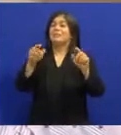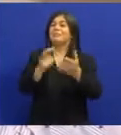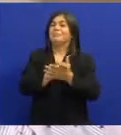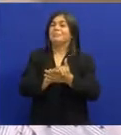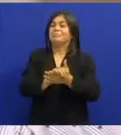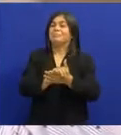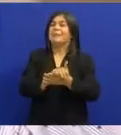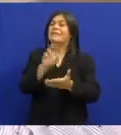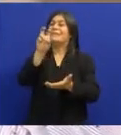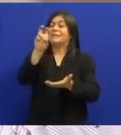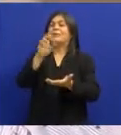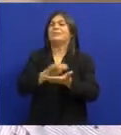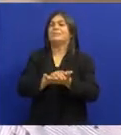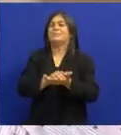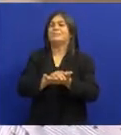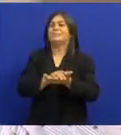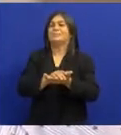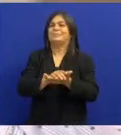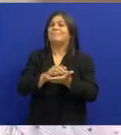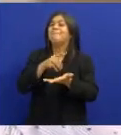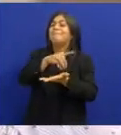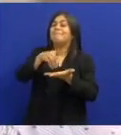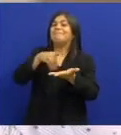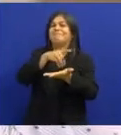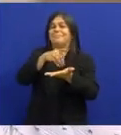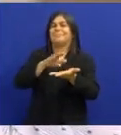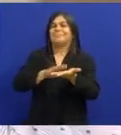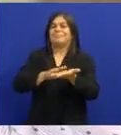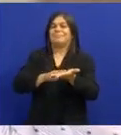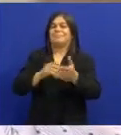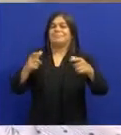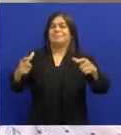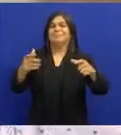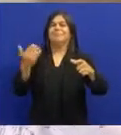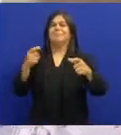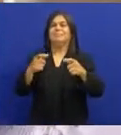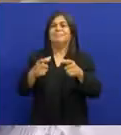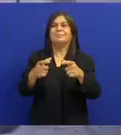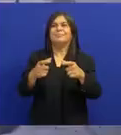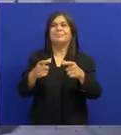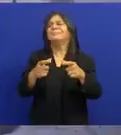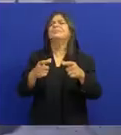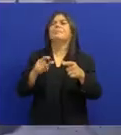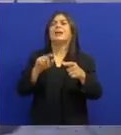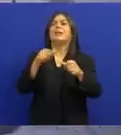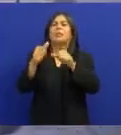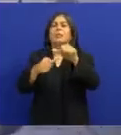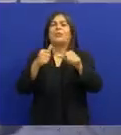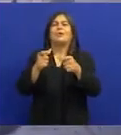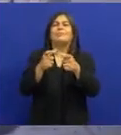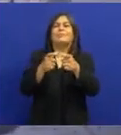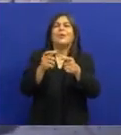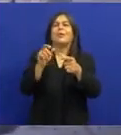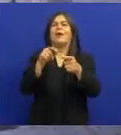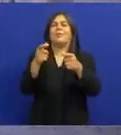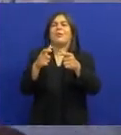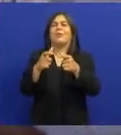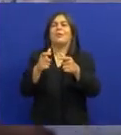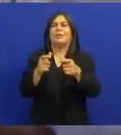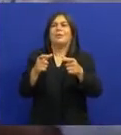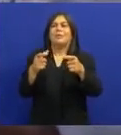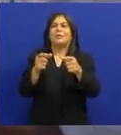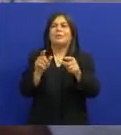Os cinco primeiros discos Porque o disco na ocasião Era de acetato E depois virou vinil